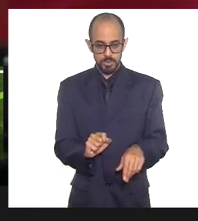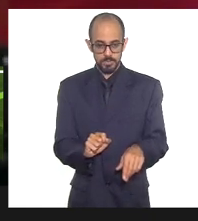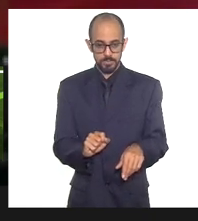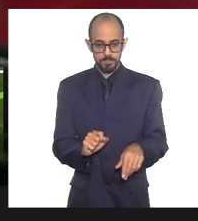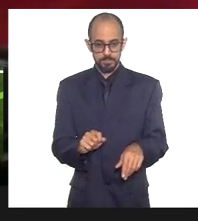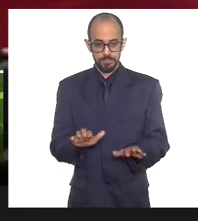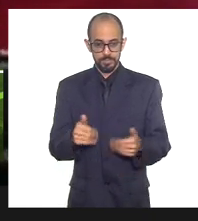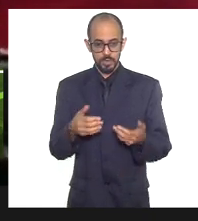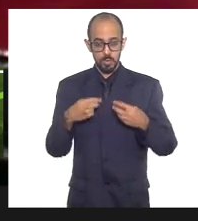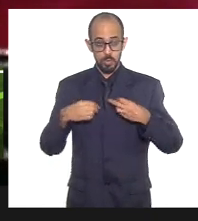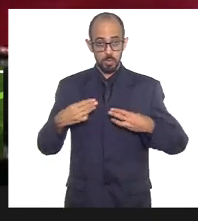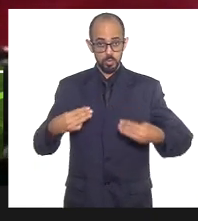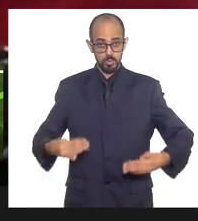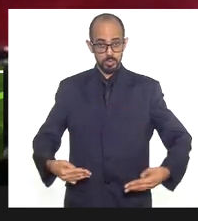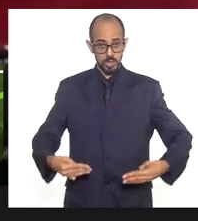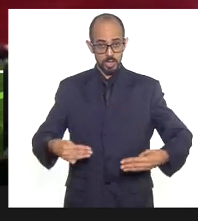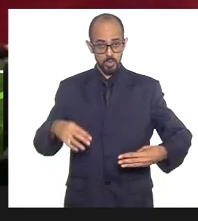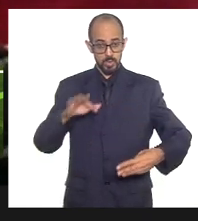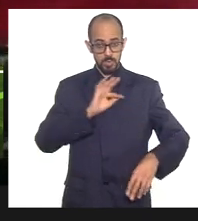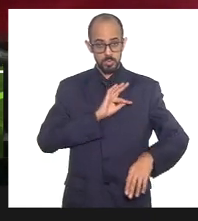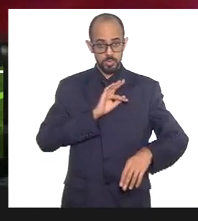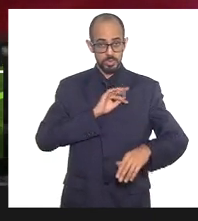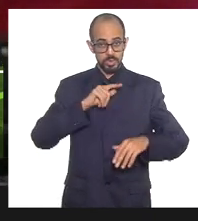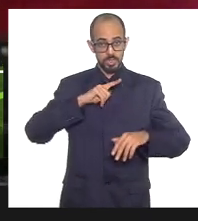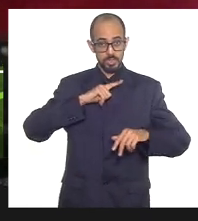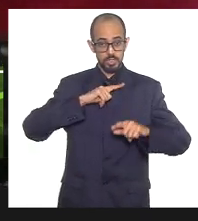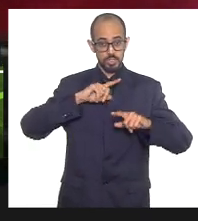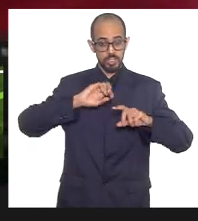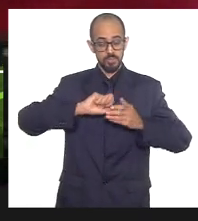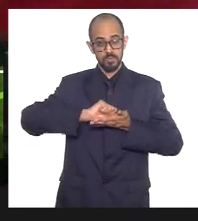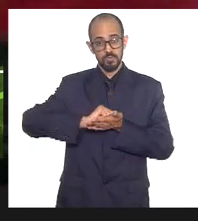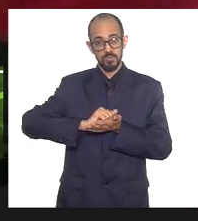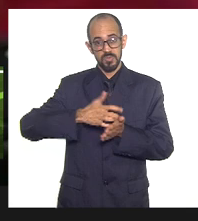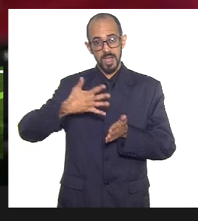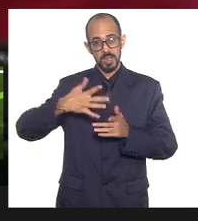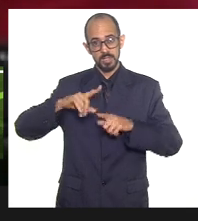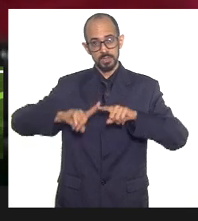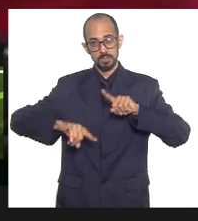da polícia tinha várias peças que traduziam,